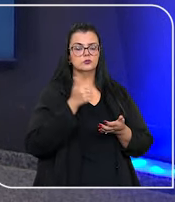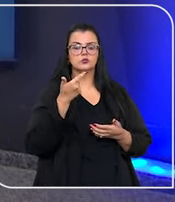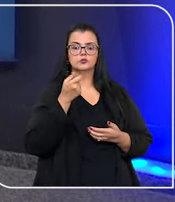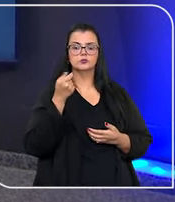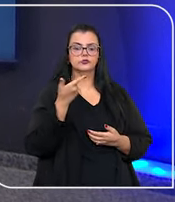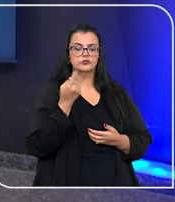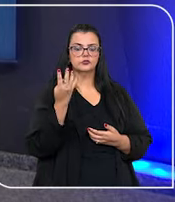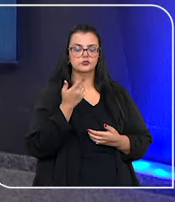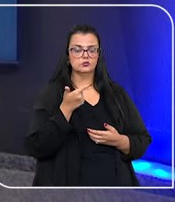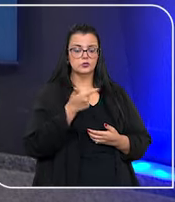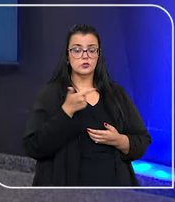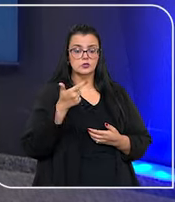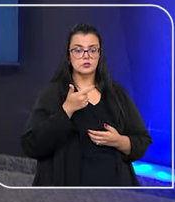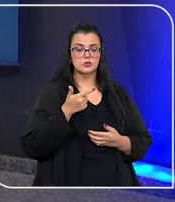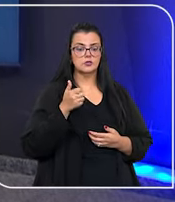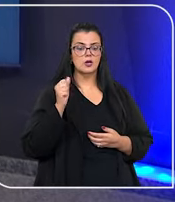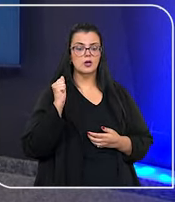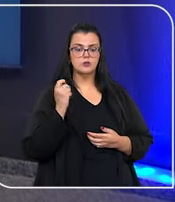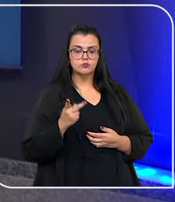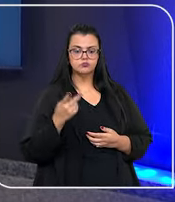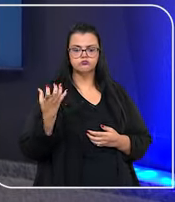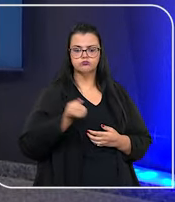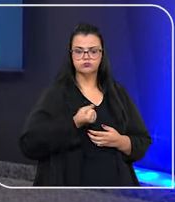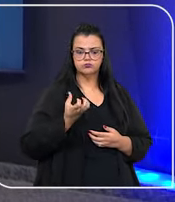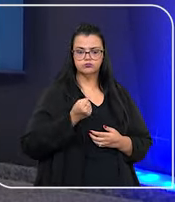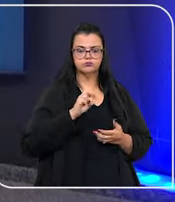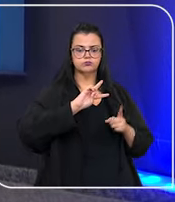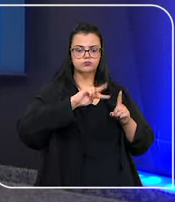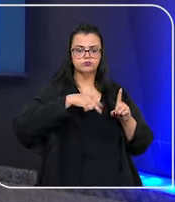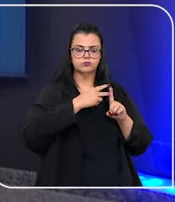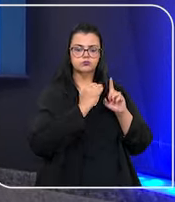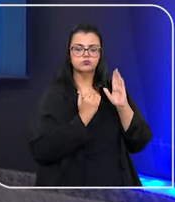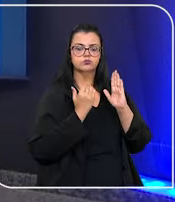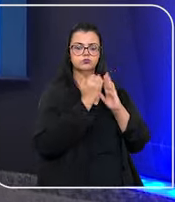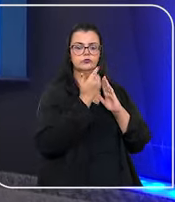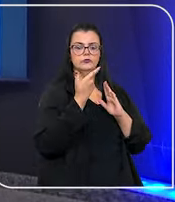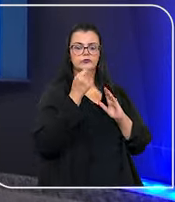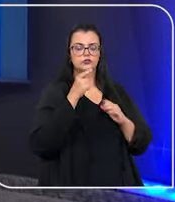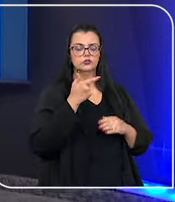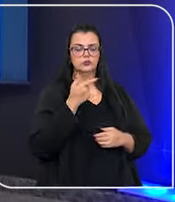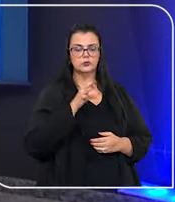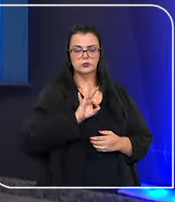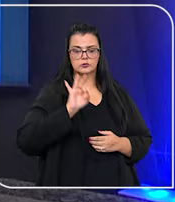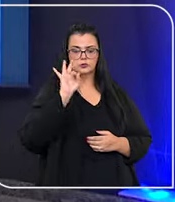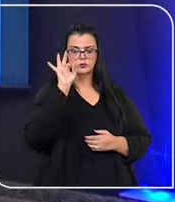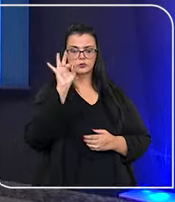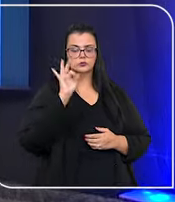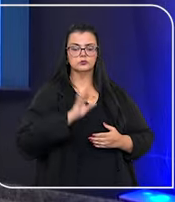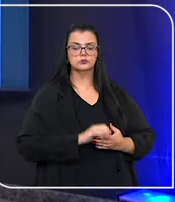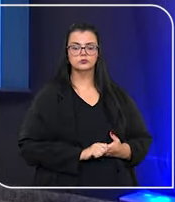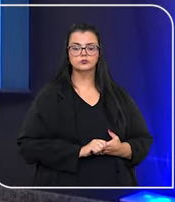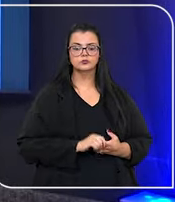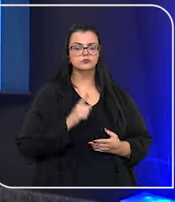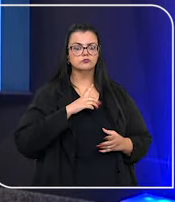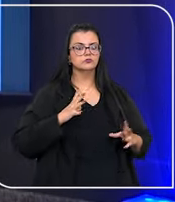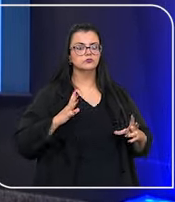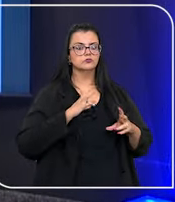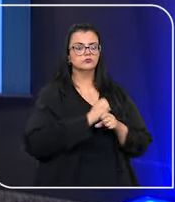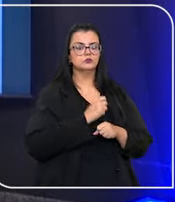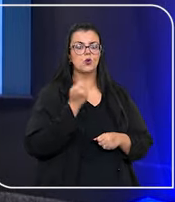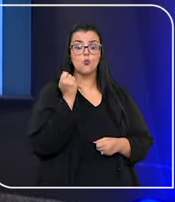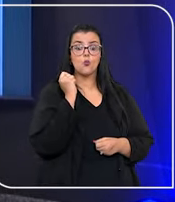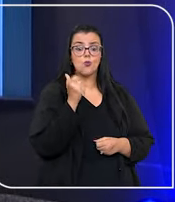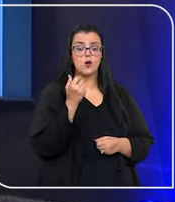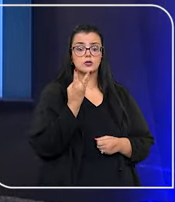2022, o número de aposentados e pensionistas aumentou mais de 20%, chegando a um